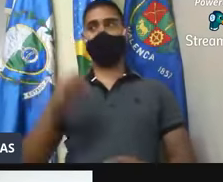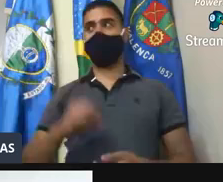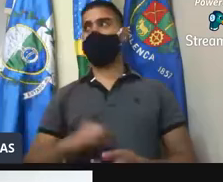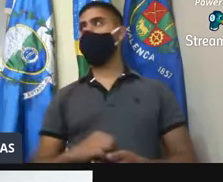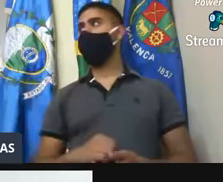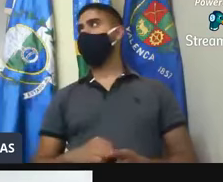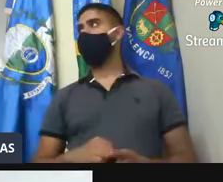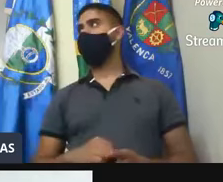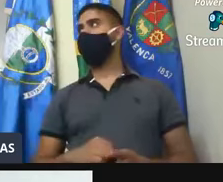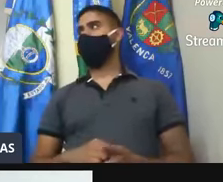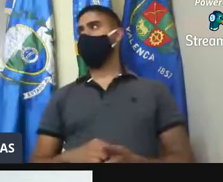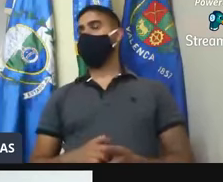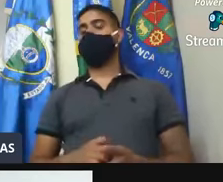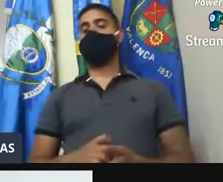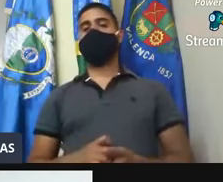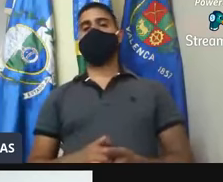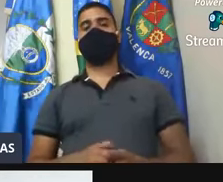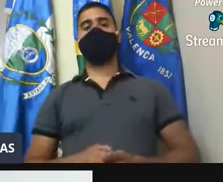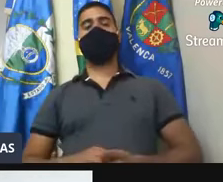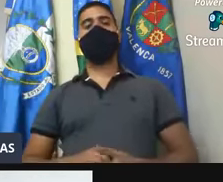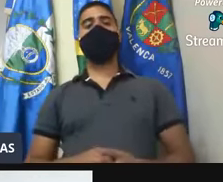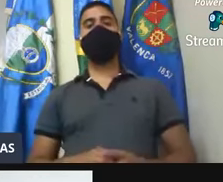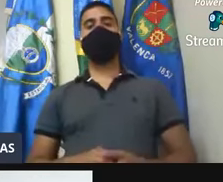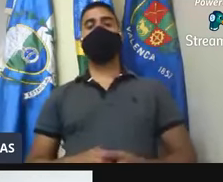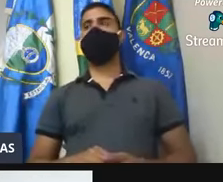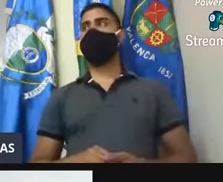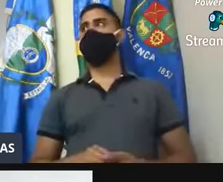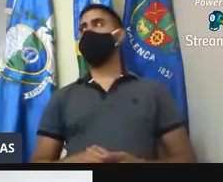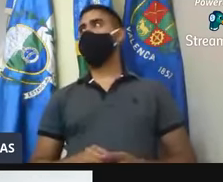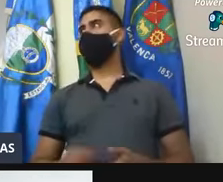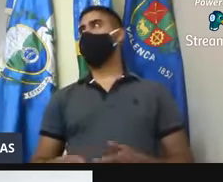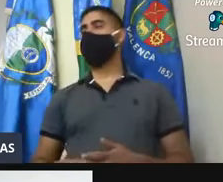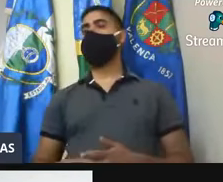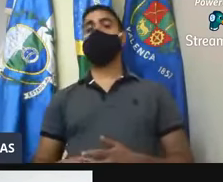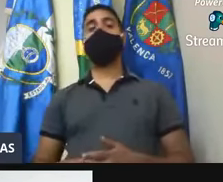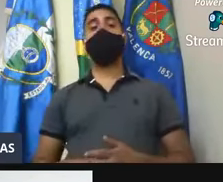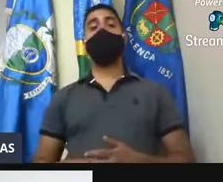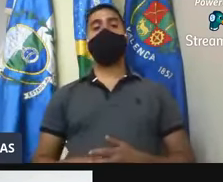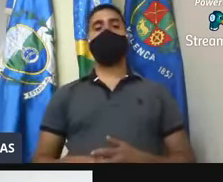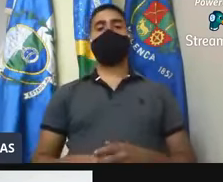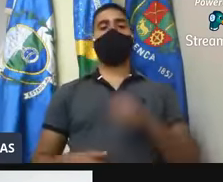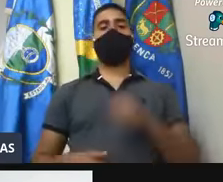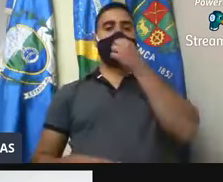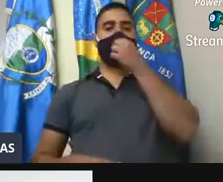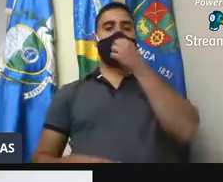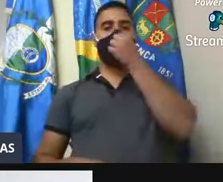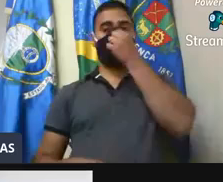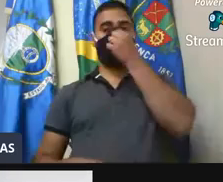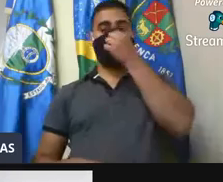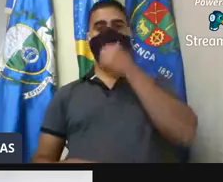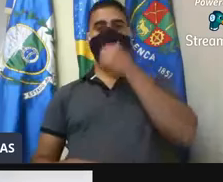Silvio Rogério Furtado da Graça, Silvio Graça. Vamos para